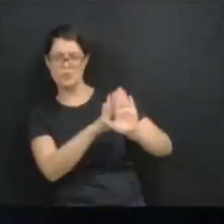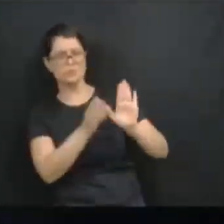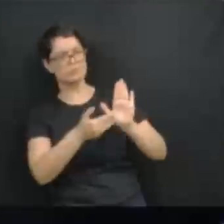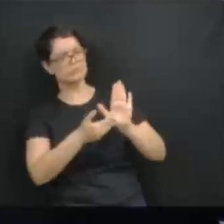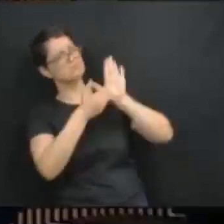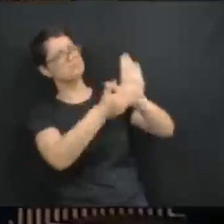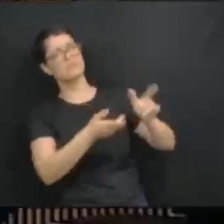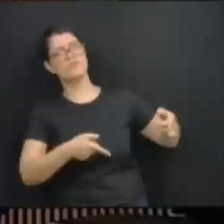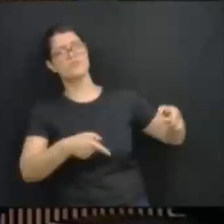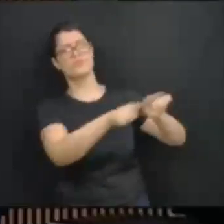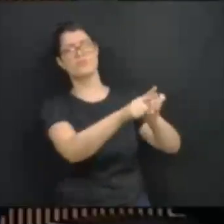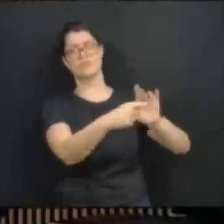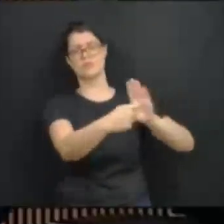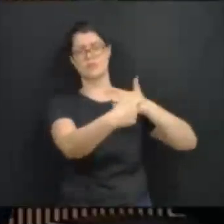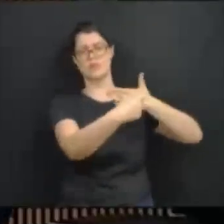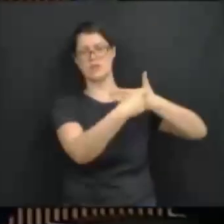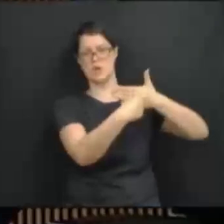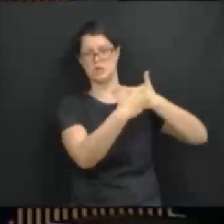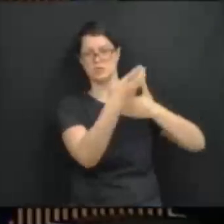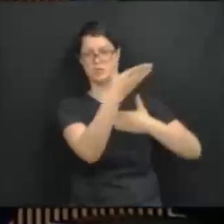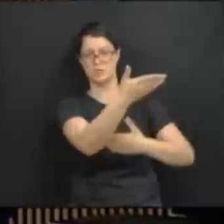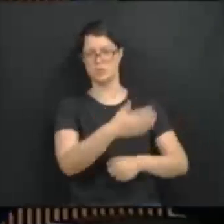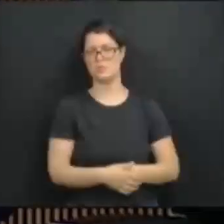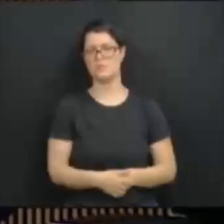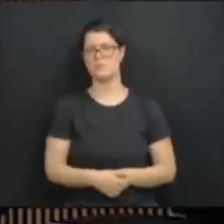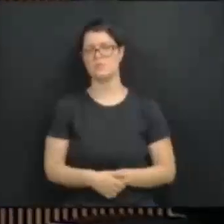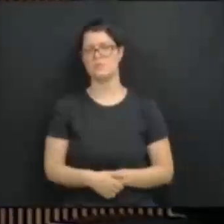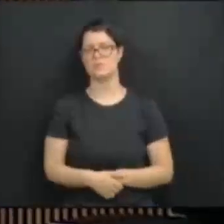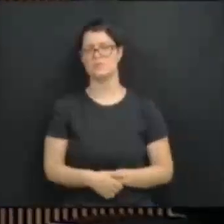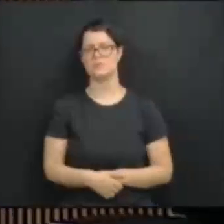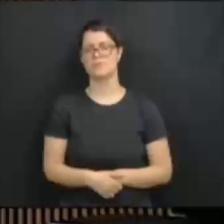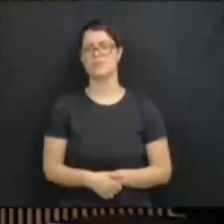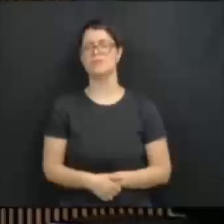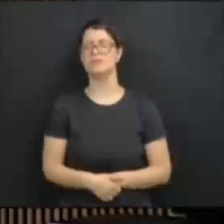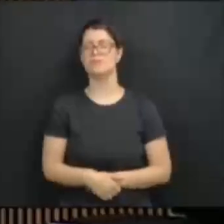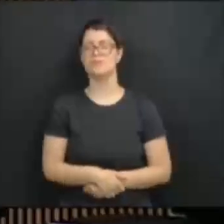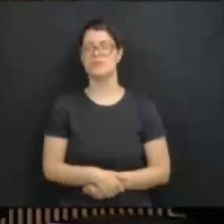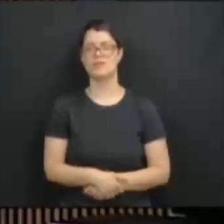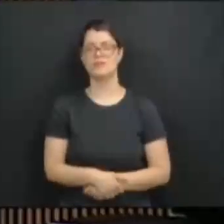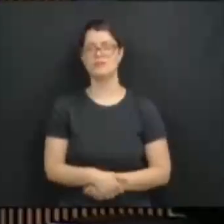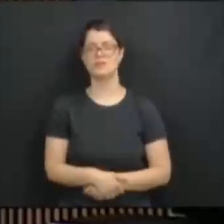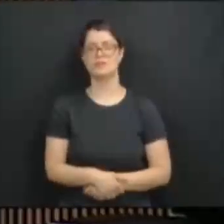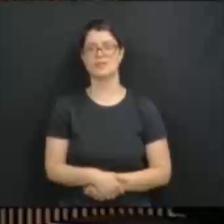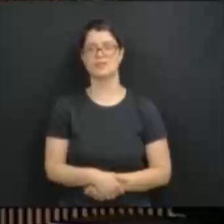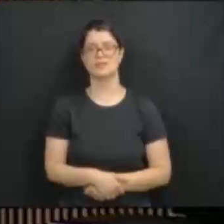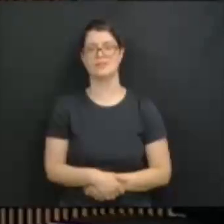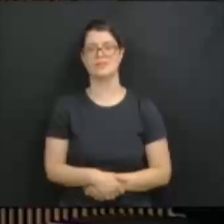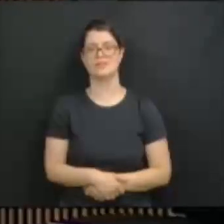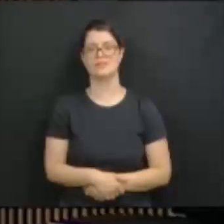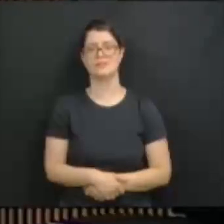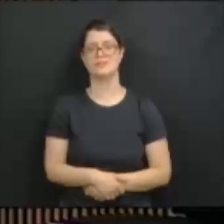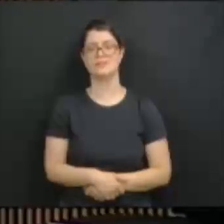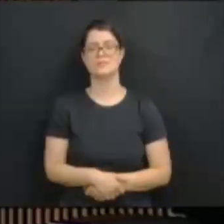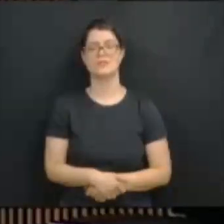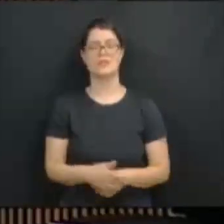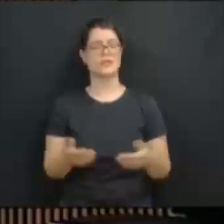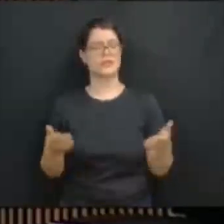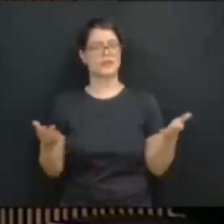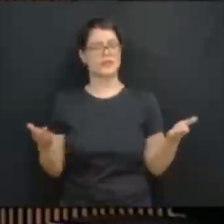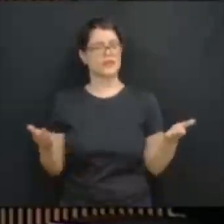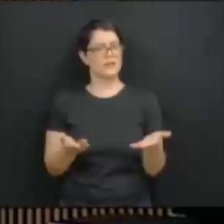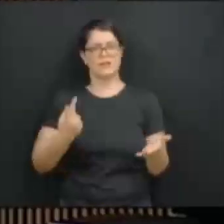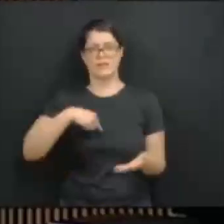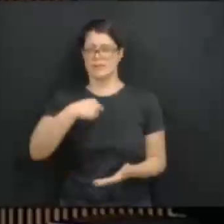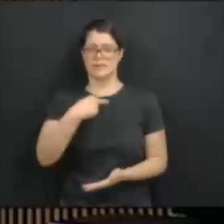é inadmissível, senhor